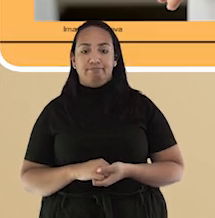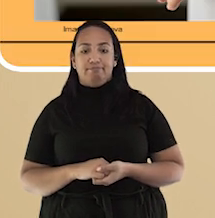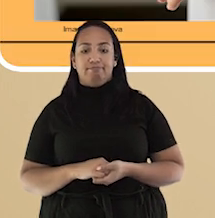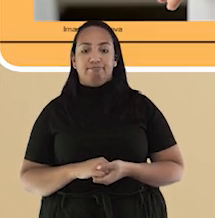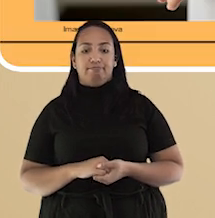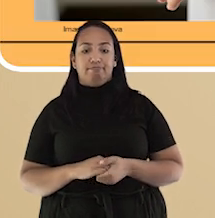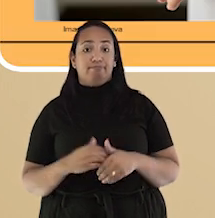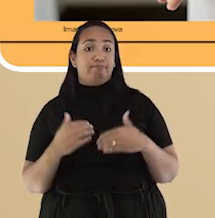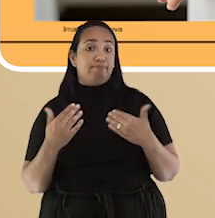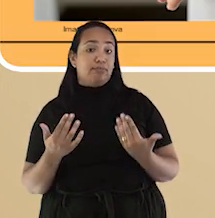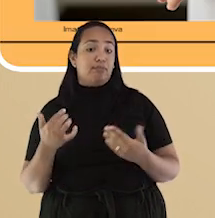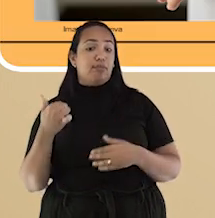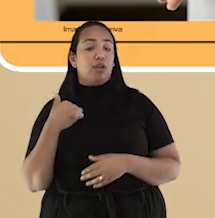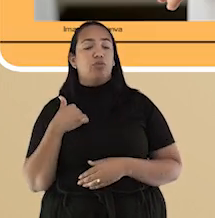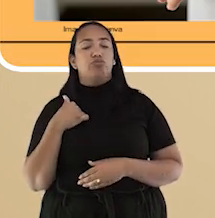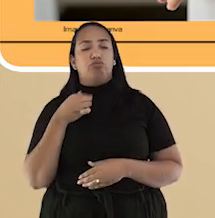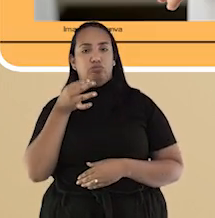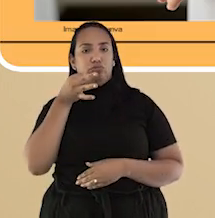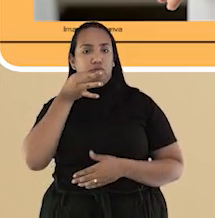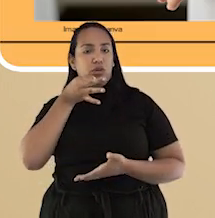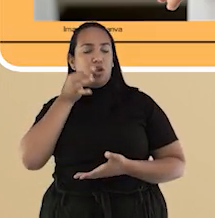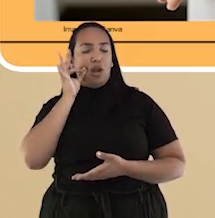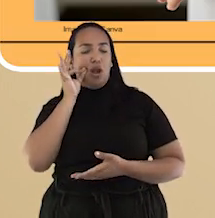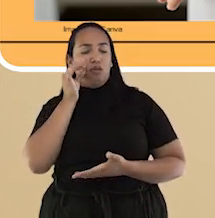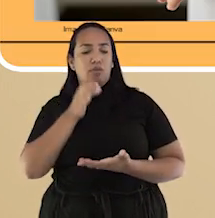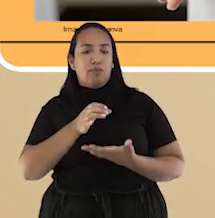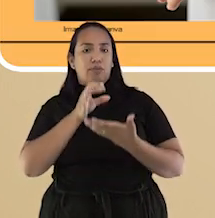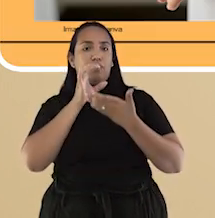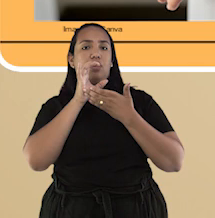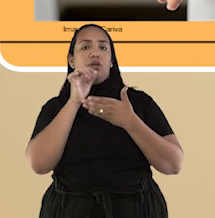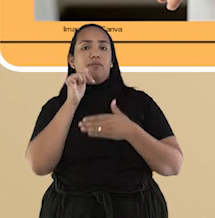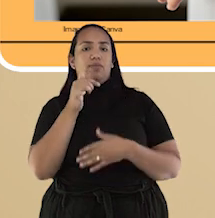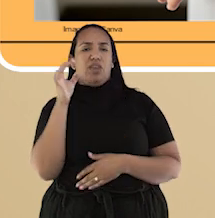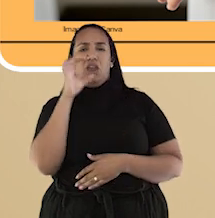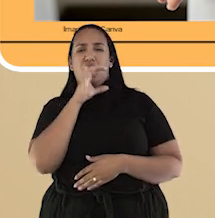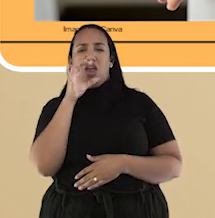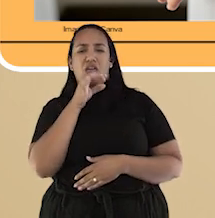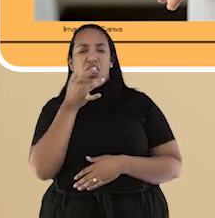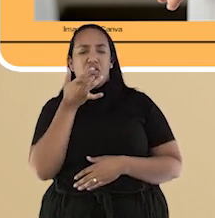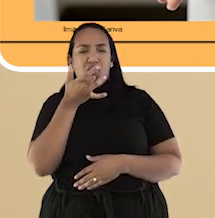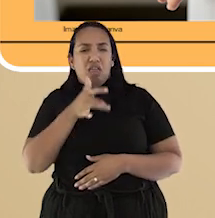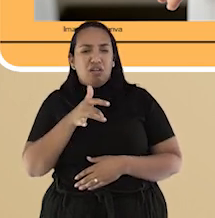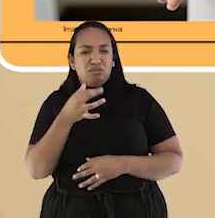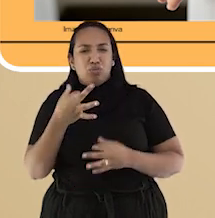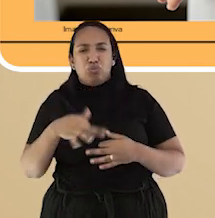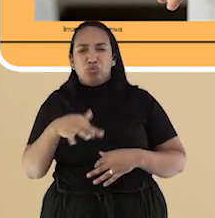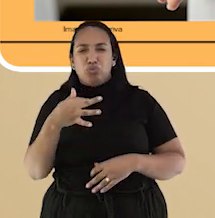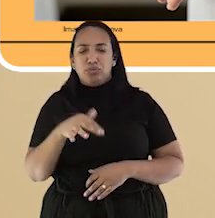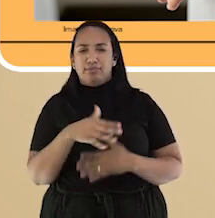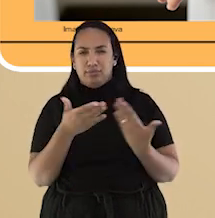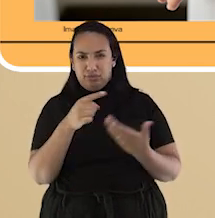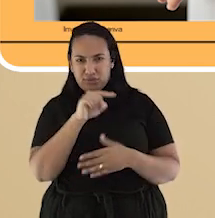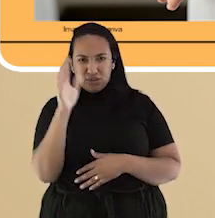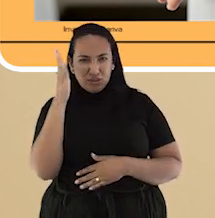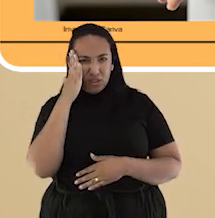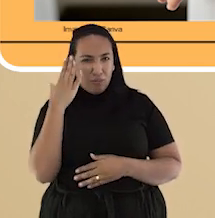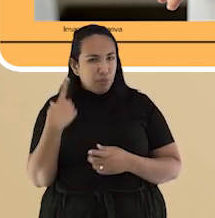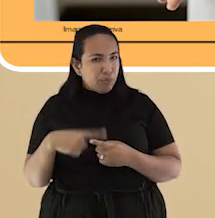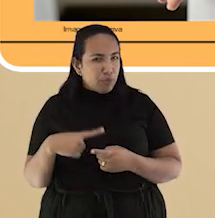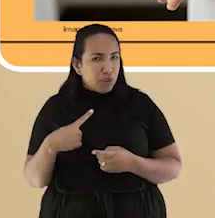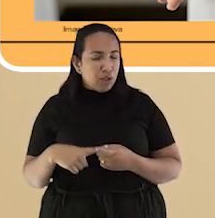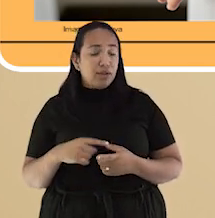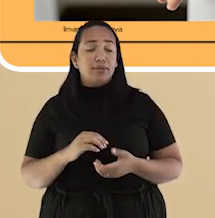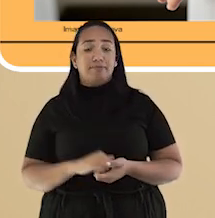fui tomar o meu café, estava quente, então queimei a minha boca. Estudante, você sabe por que eu me queimei?